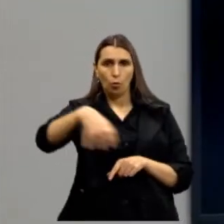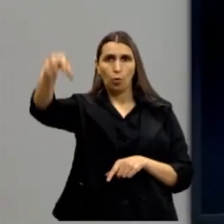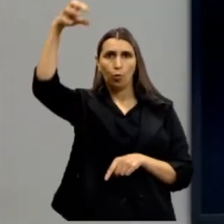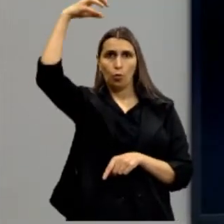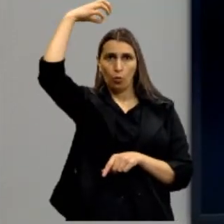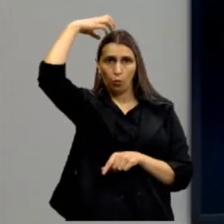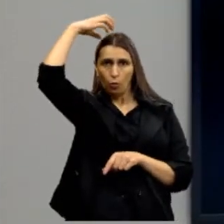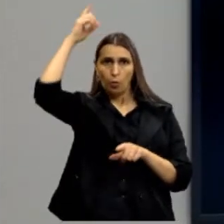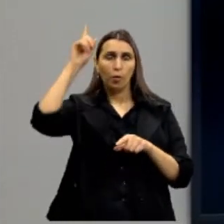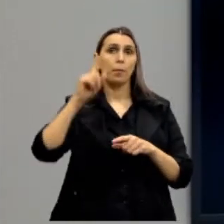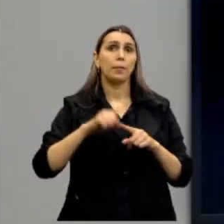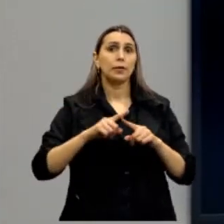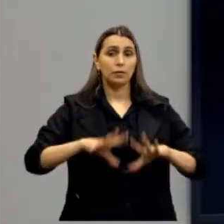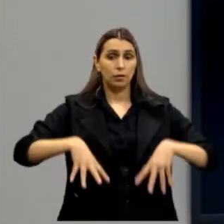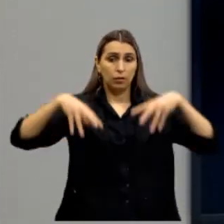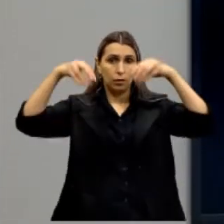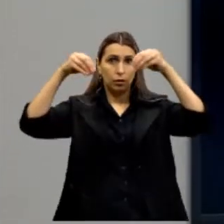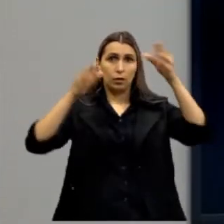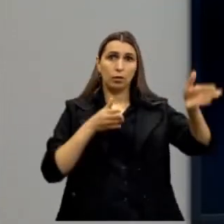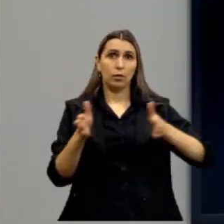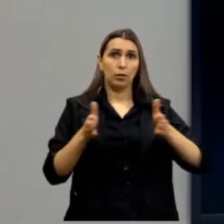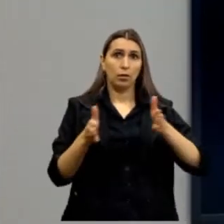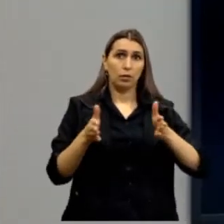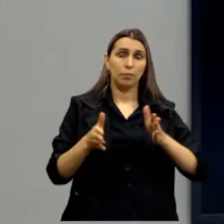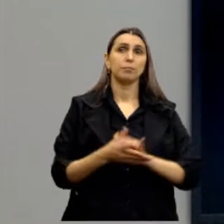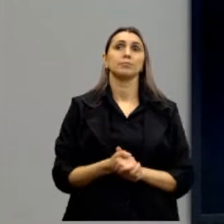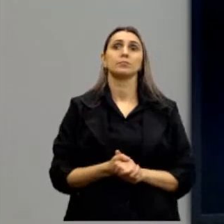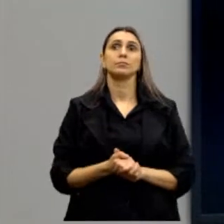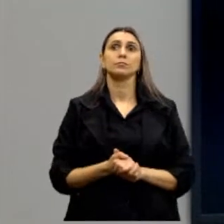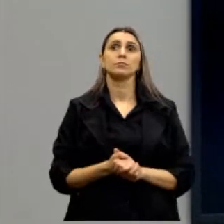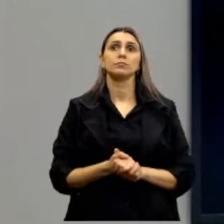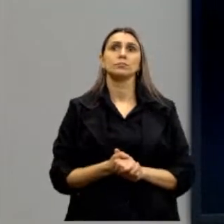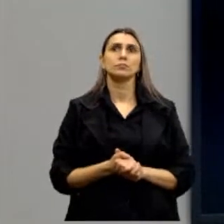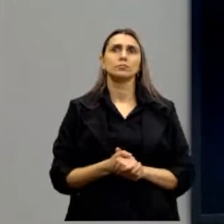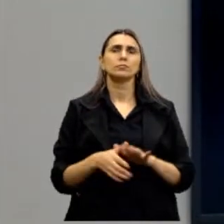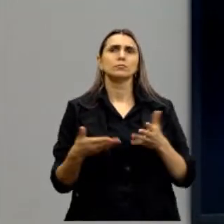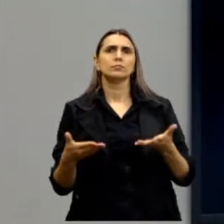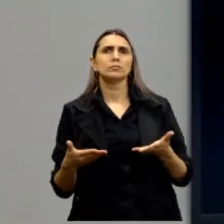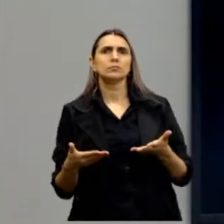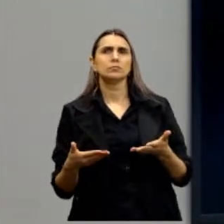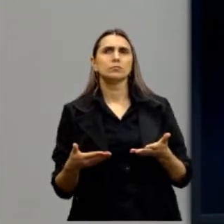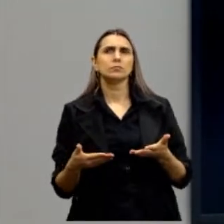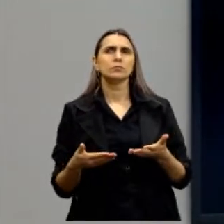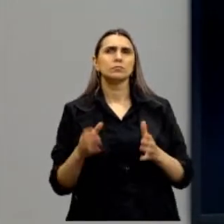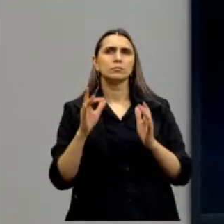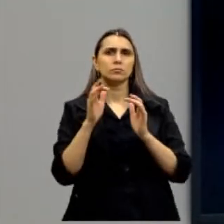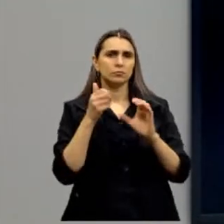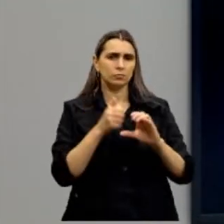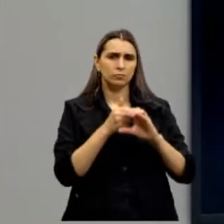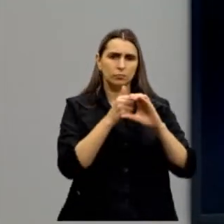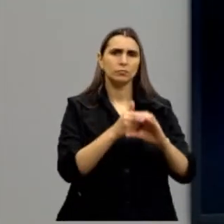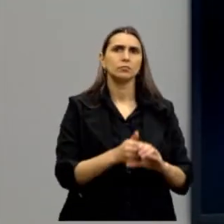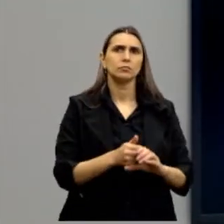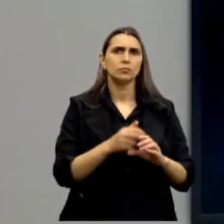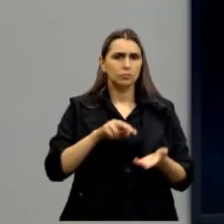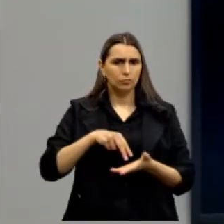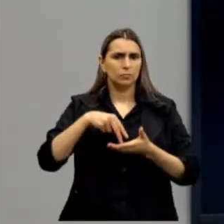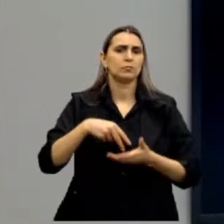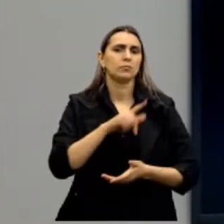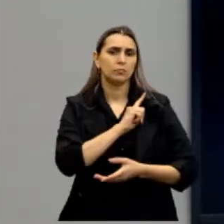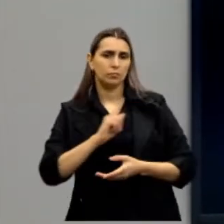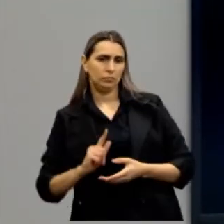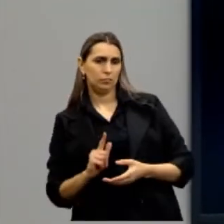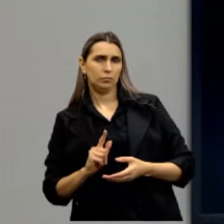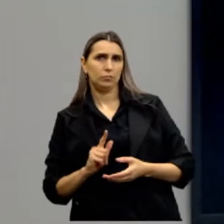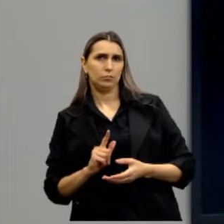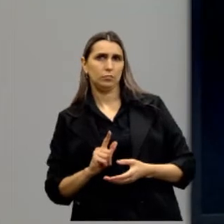Estamos pensando aqui pelo medieval, já quase baixo da idade maélia. Os cristãos teriam o direito de resistir aos governos que